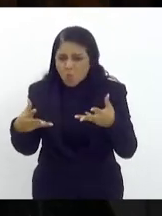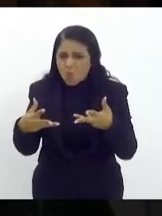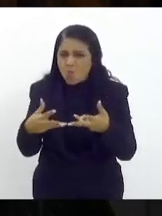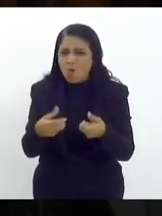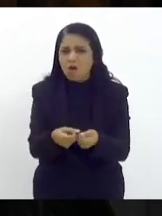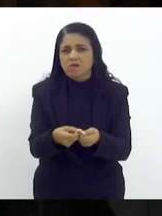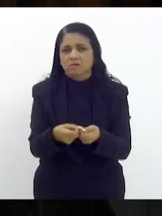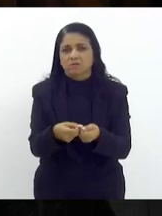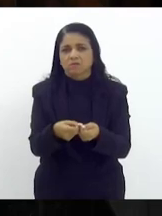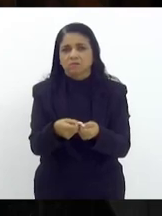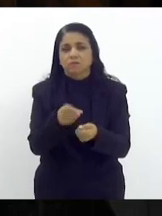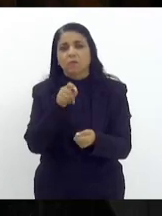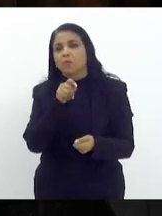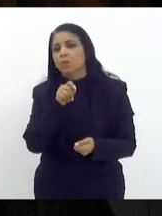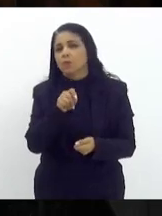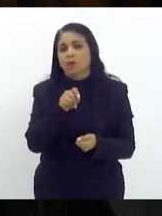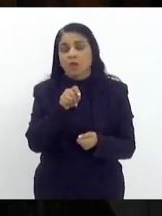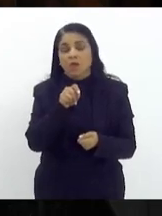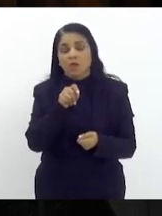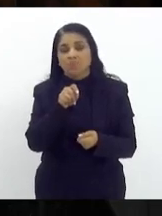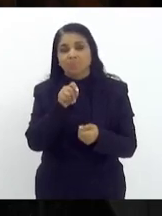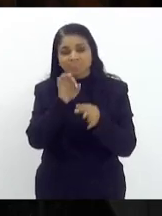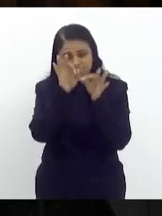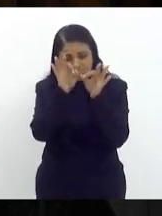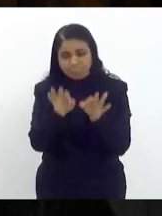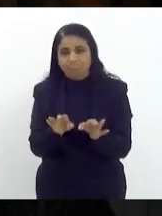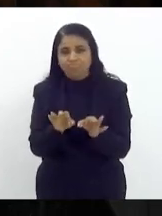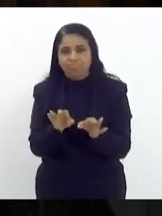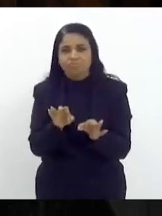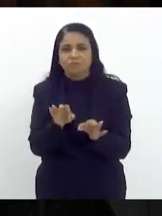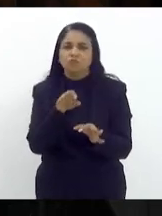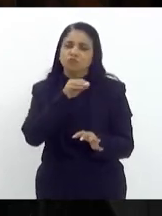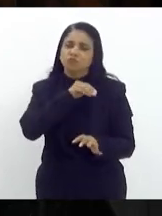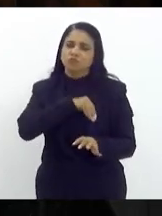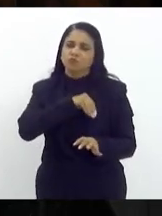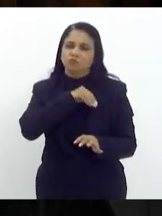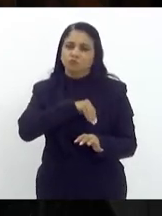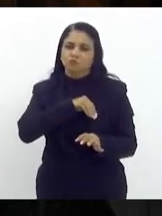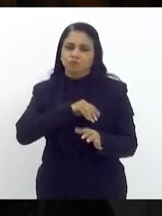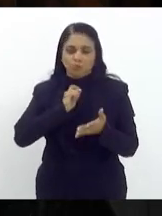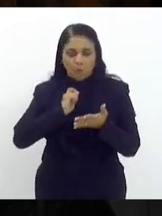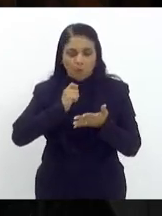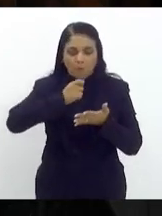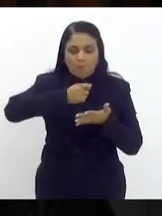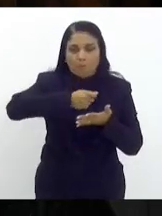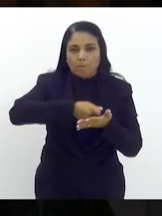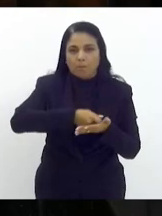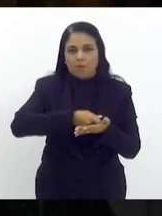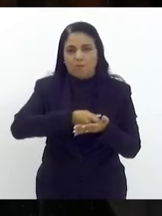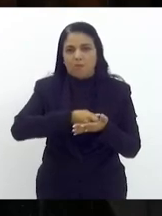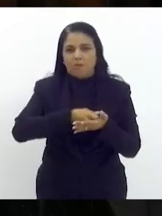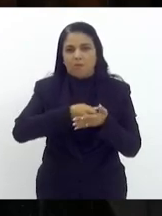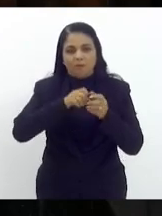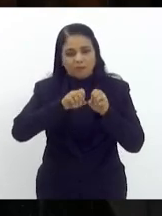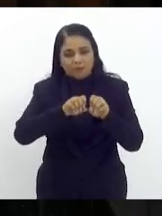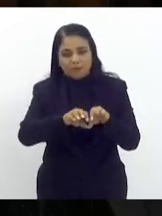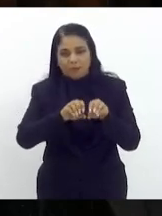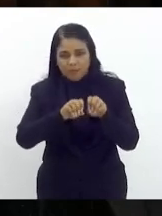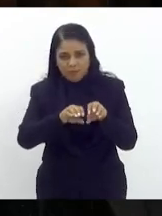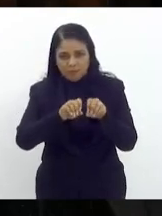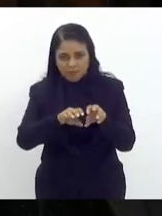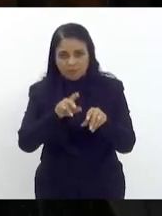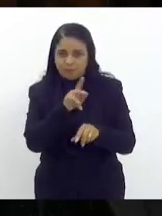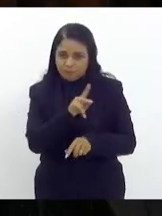pelo pagamento justo do salário do magistério para isso existe